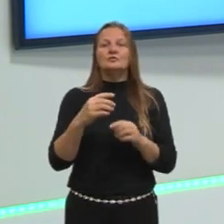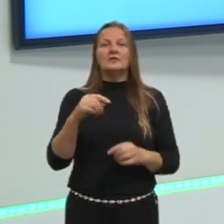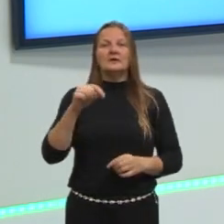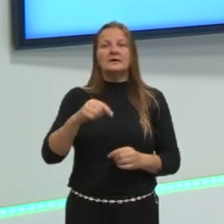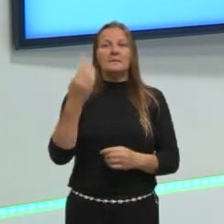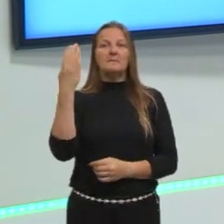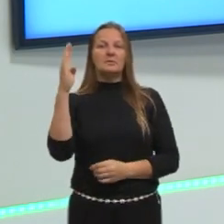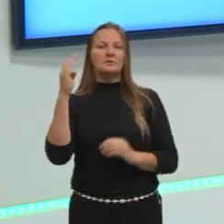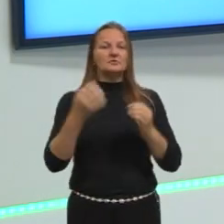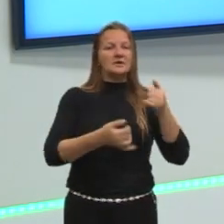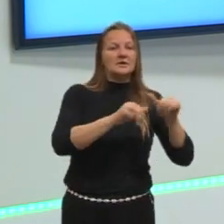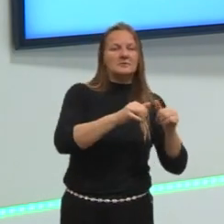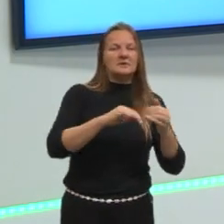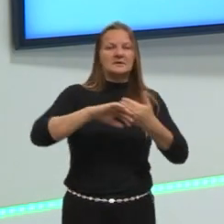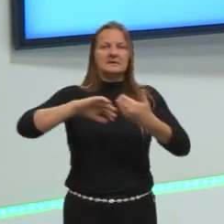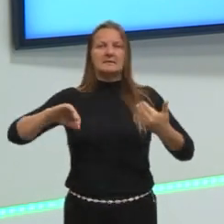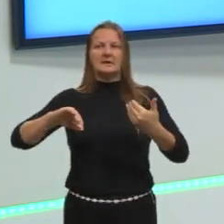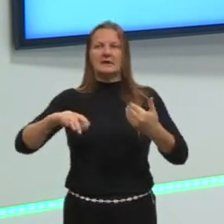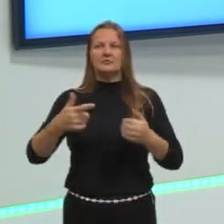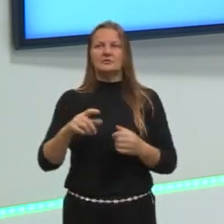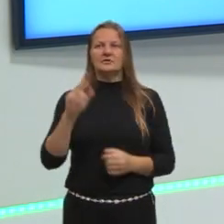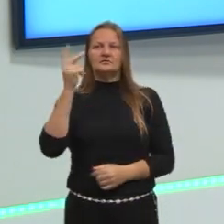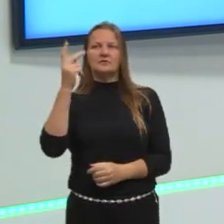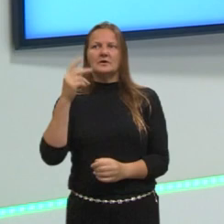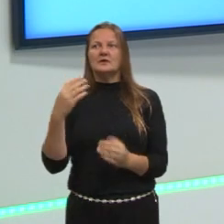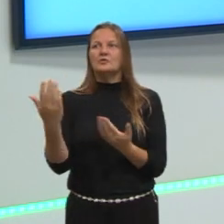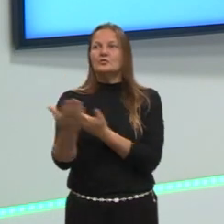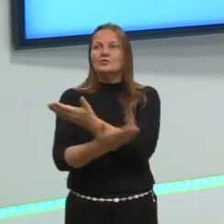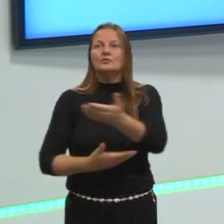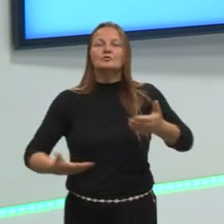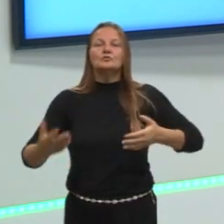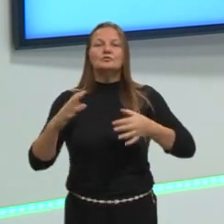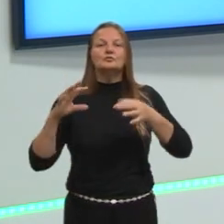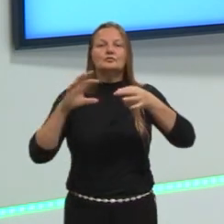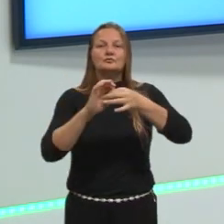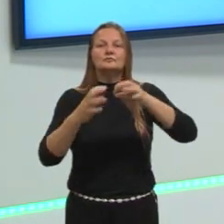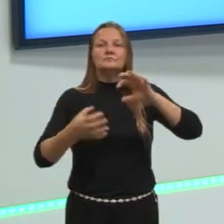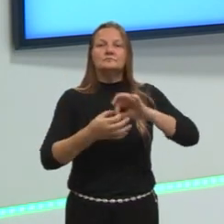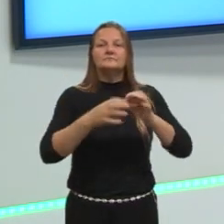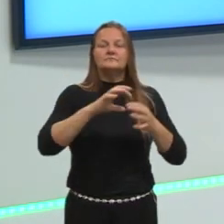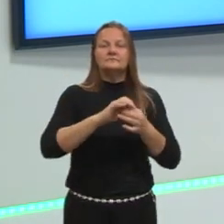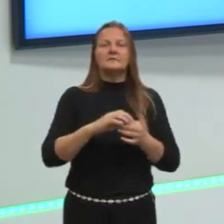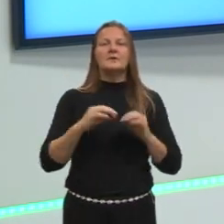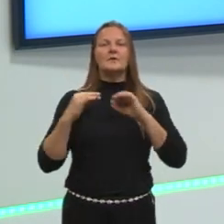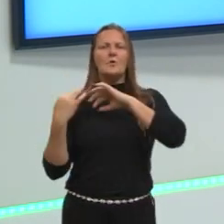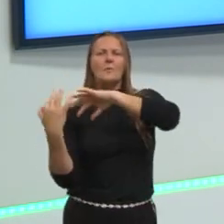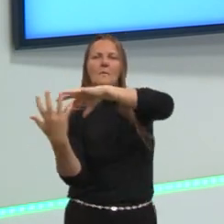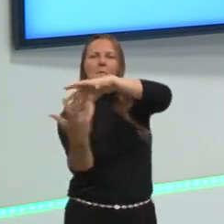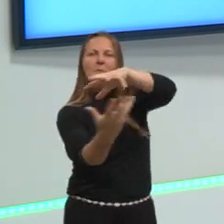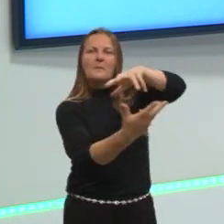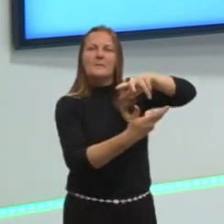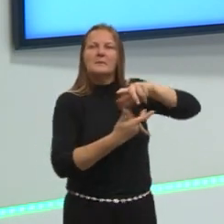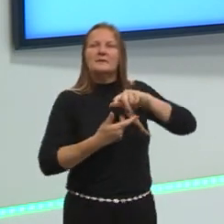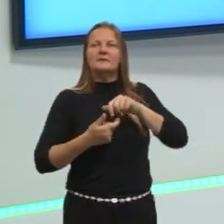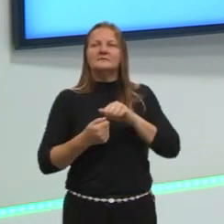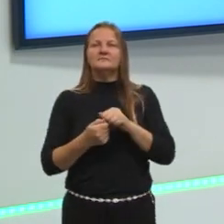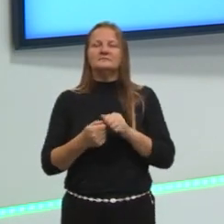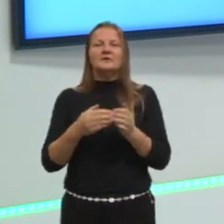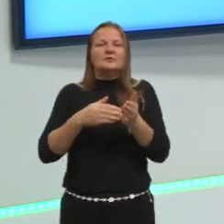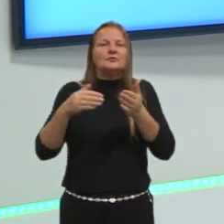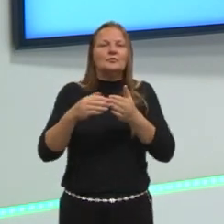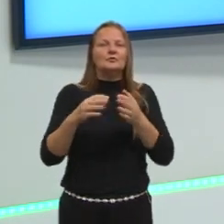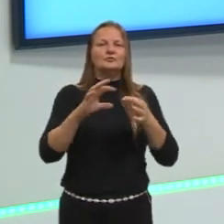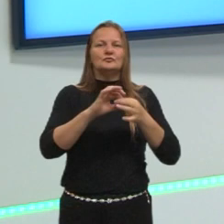biologia, isso aqui é química, isso aqui é história. Não está tudo interligado. O planeta é todo interligado. A gente estuda